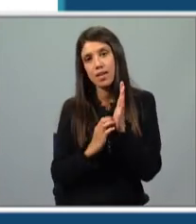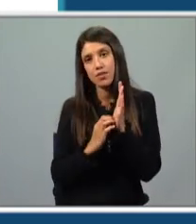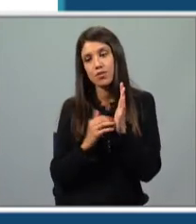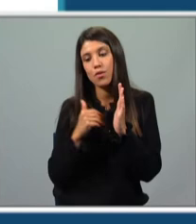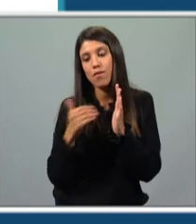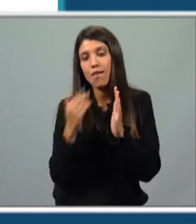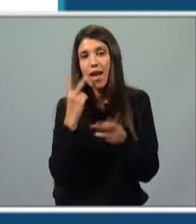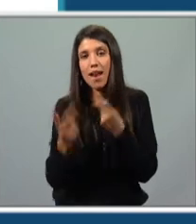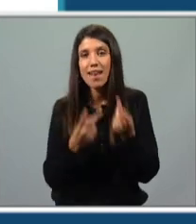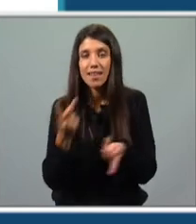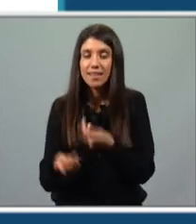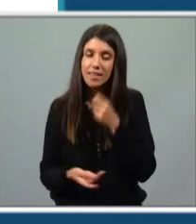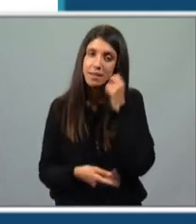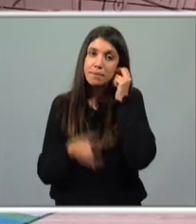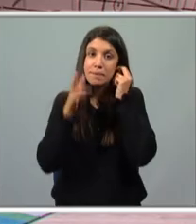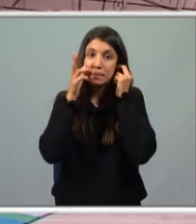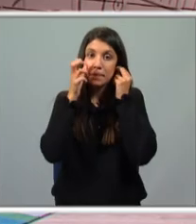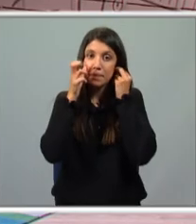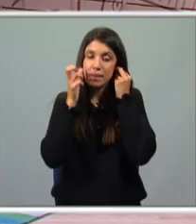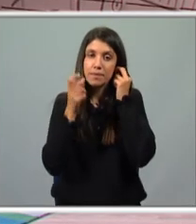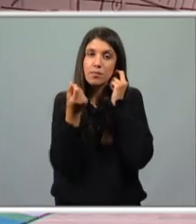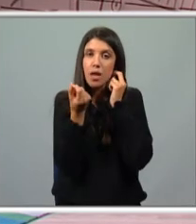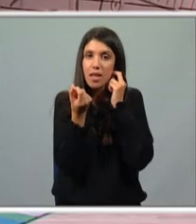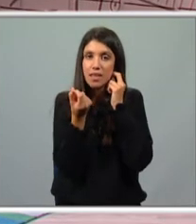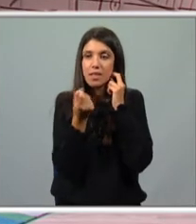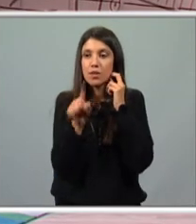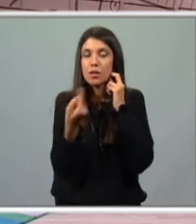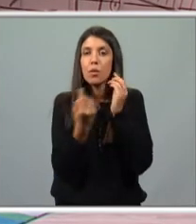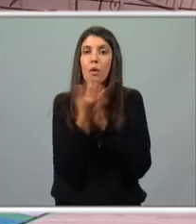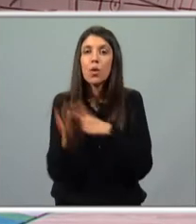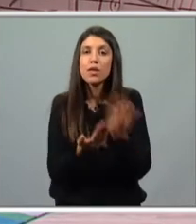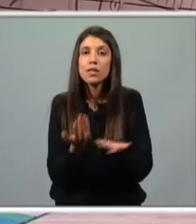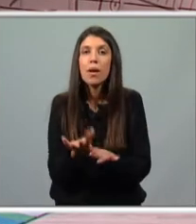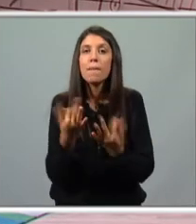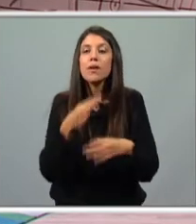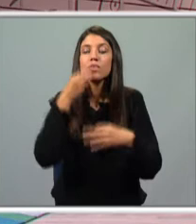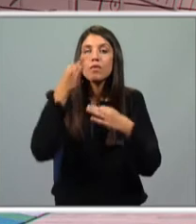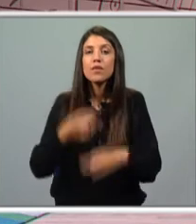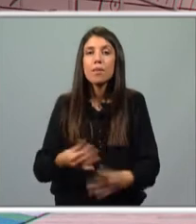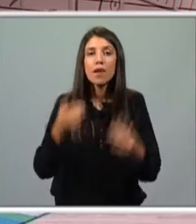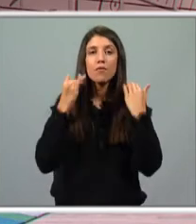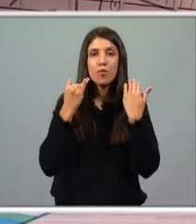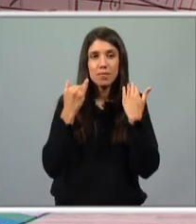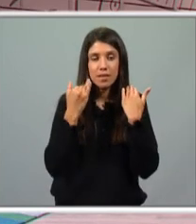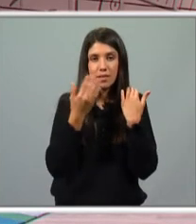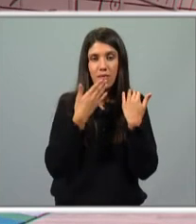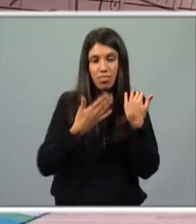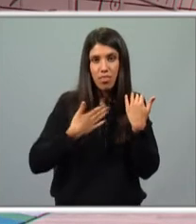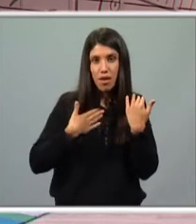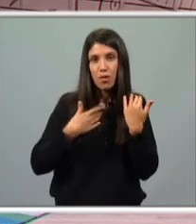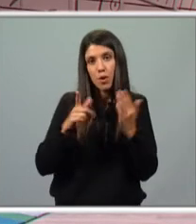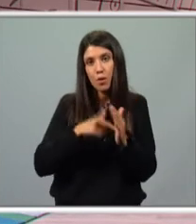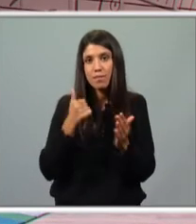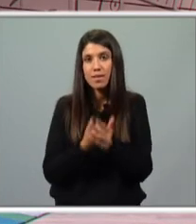entretanto, analisar. Vamos ouvir uma primeira parte do texto, depois continuamos, mas vamos confirmar esta informação e completá-la.